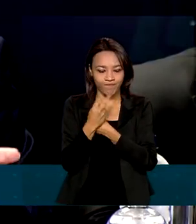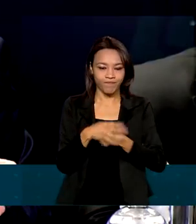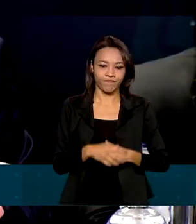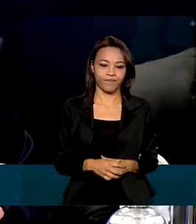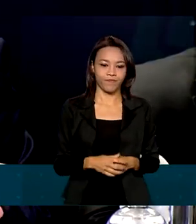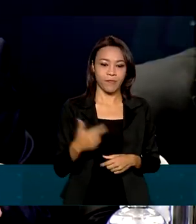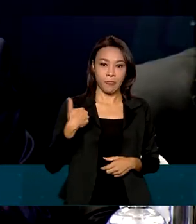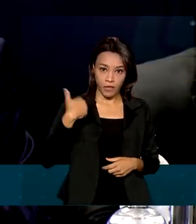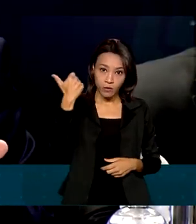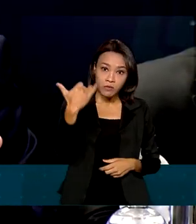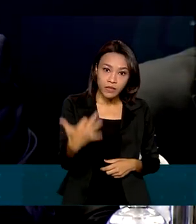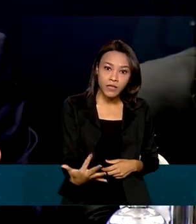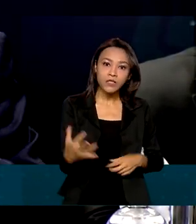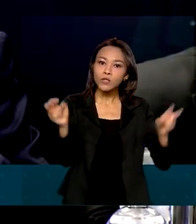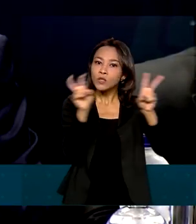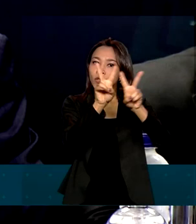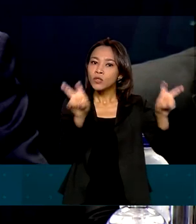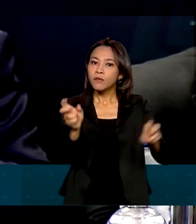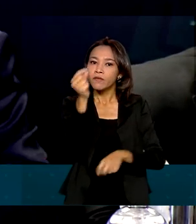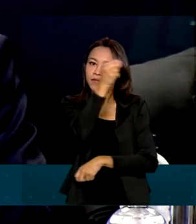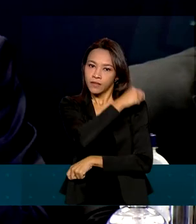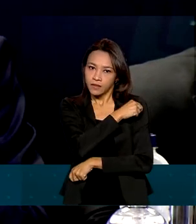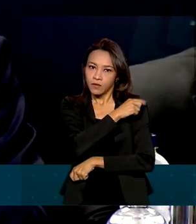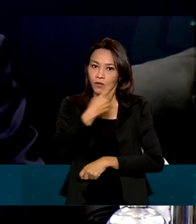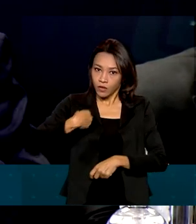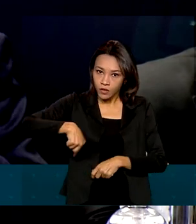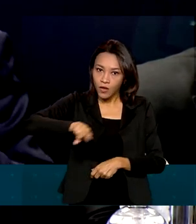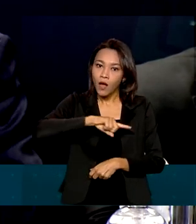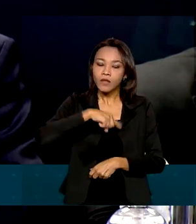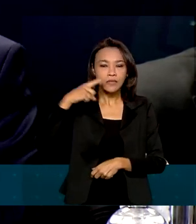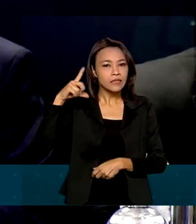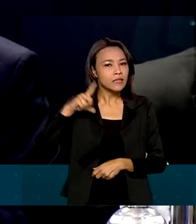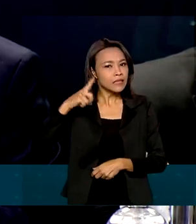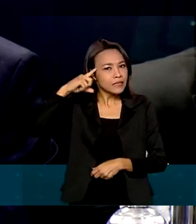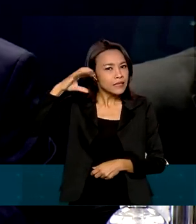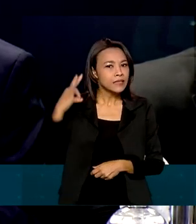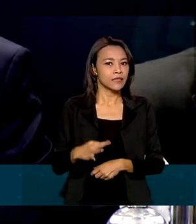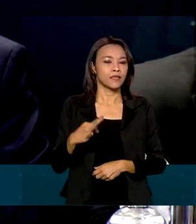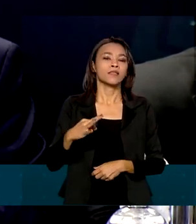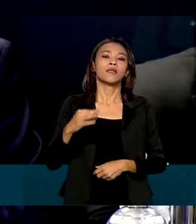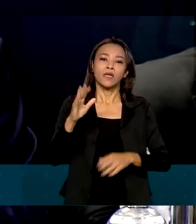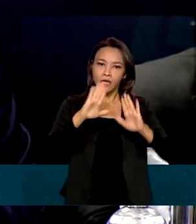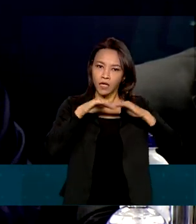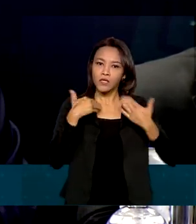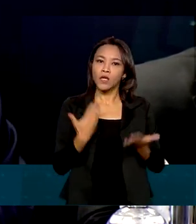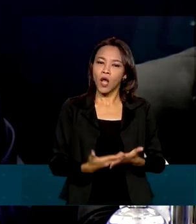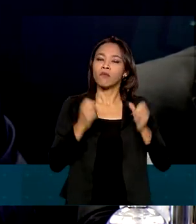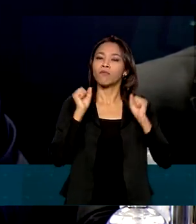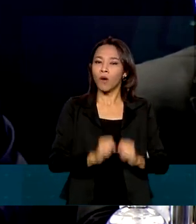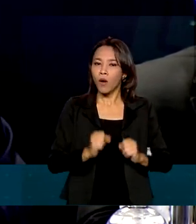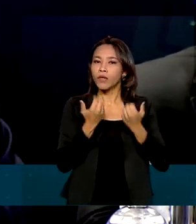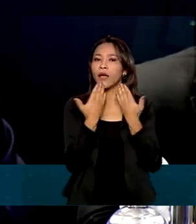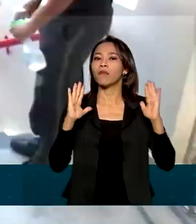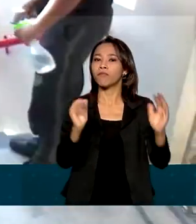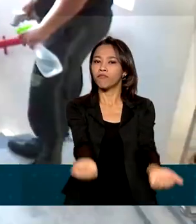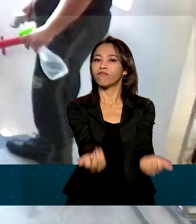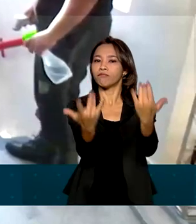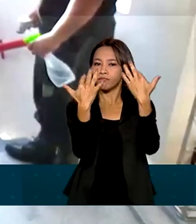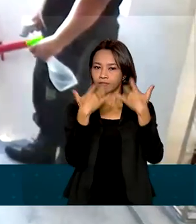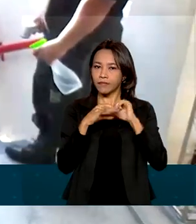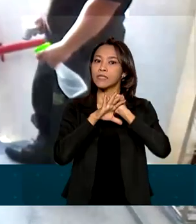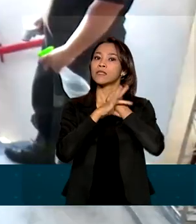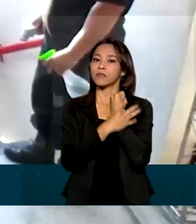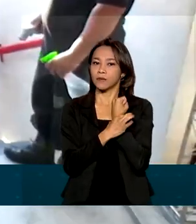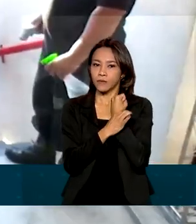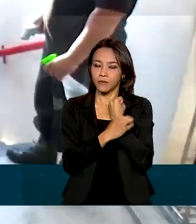Estou falando aqui em relação à vacinação para dizer da nossa certeza que as aulas podem voltar de maneira segura. A